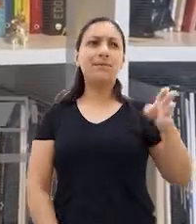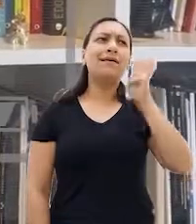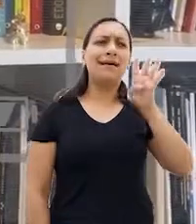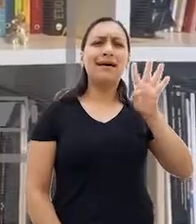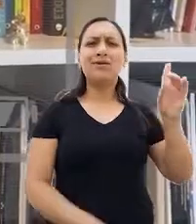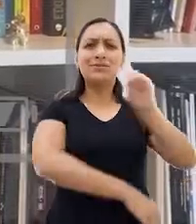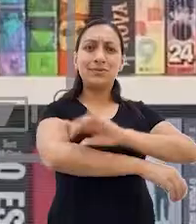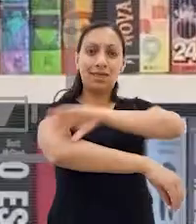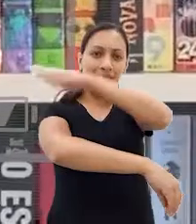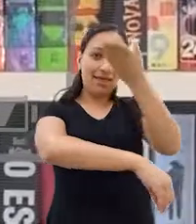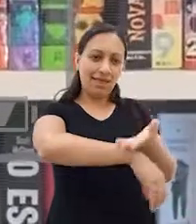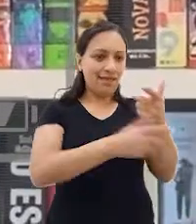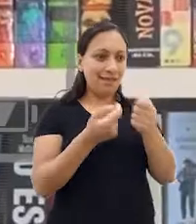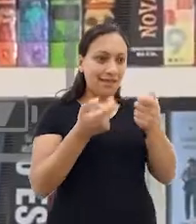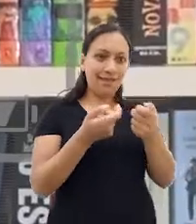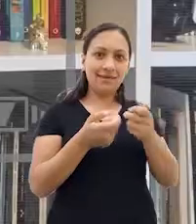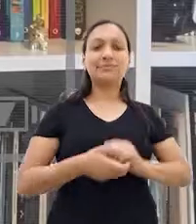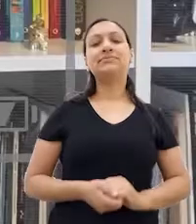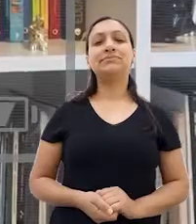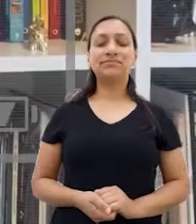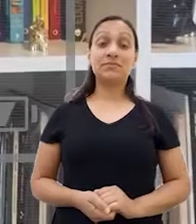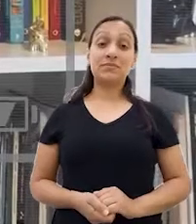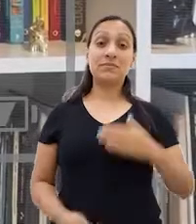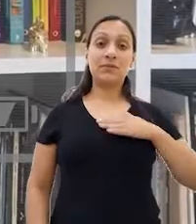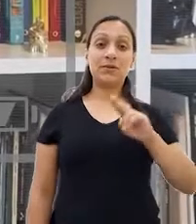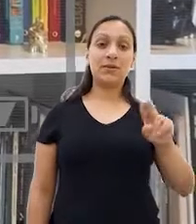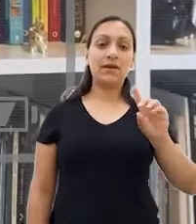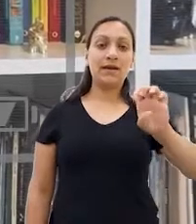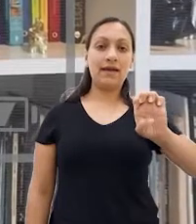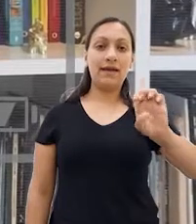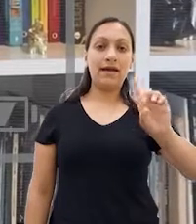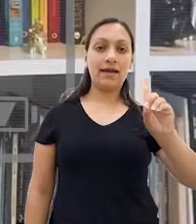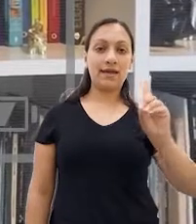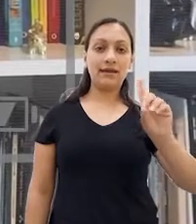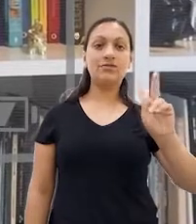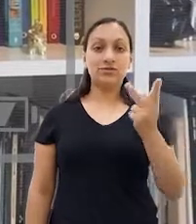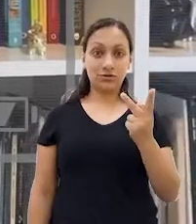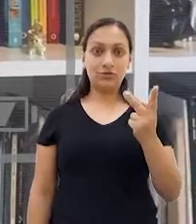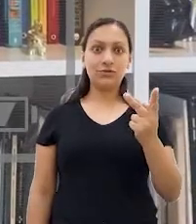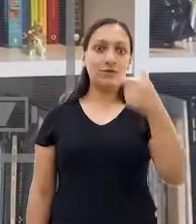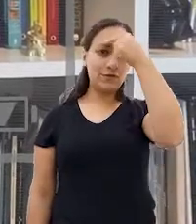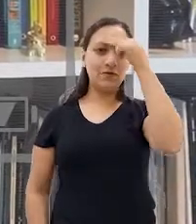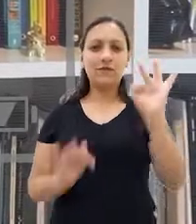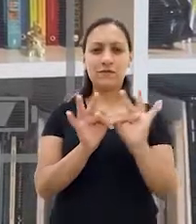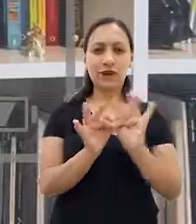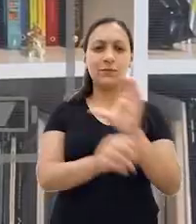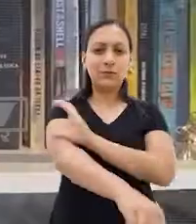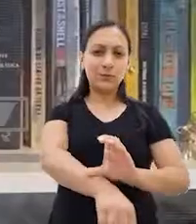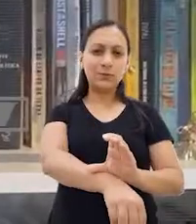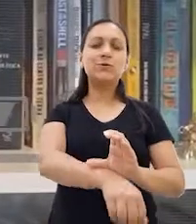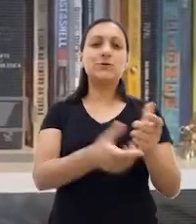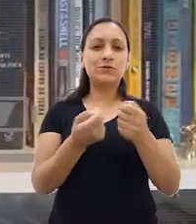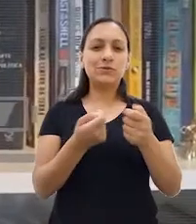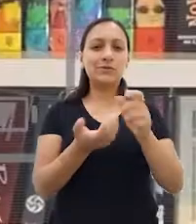Tu passa o dia inteiro jogando! Eu sou o professor Ed Miller, da Universidade Fevalli, do curso de Jogos Digitais. E fui convidado